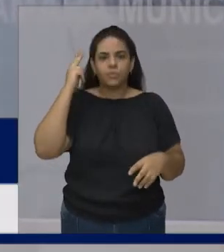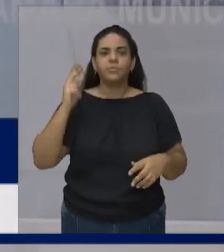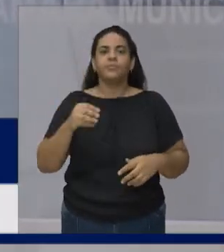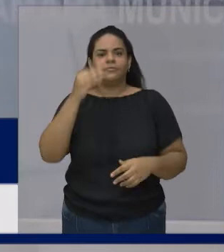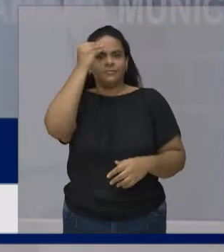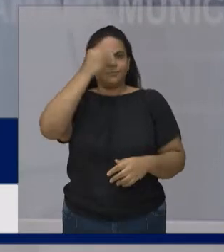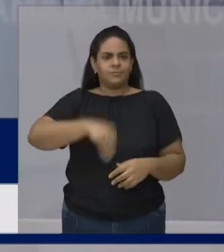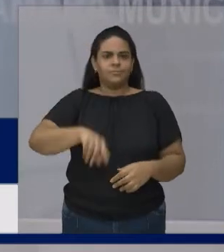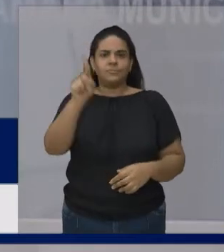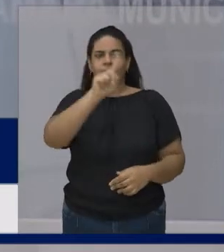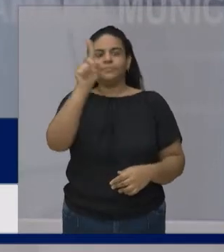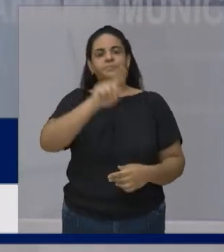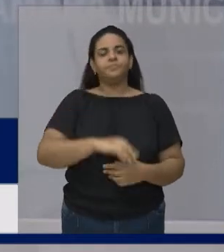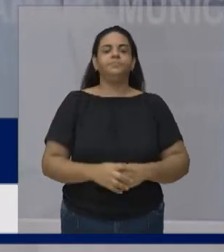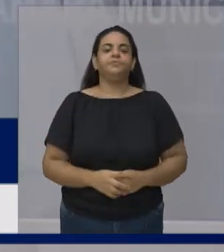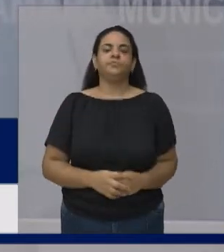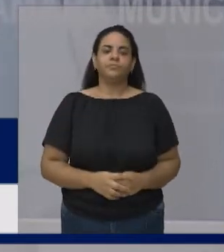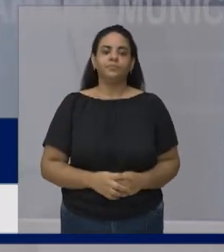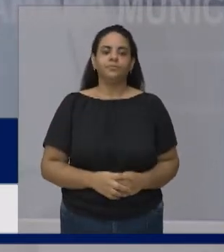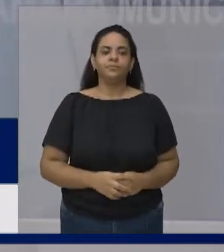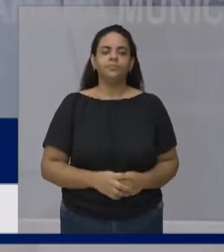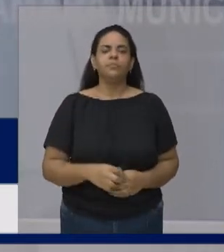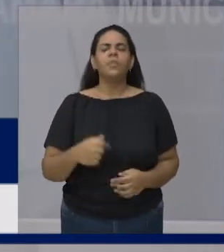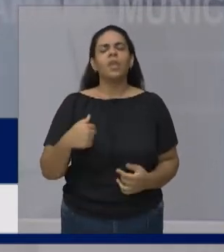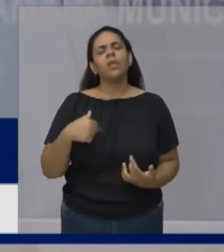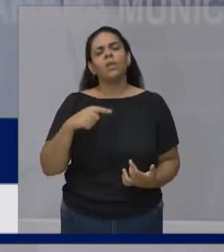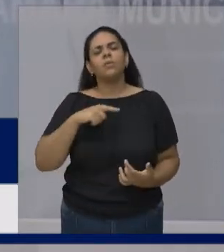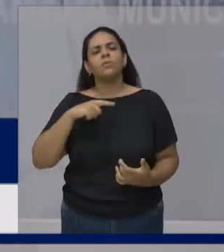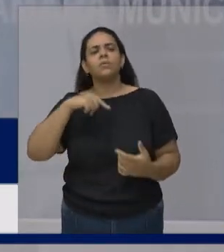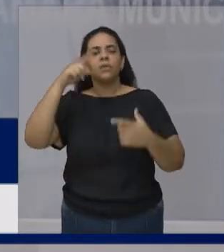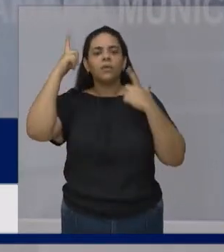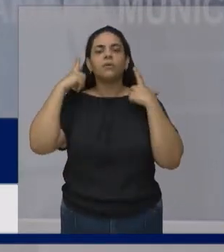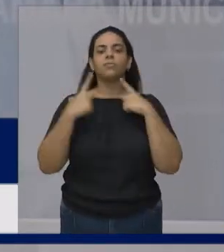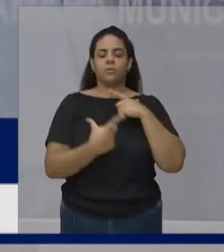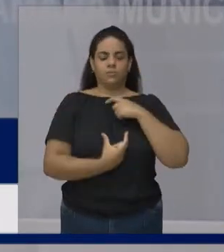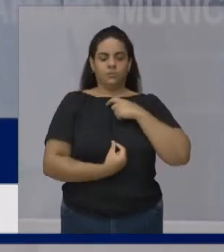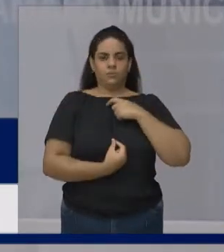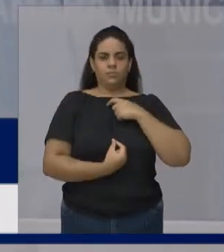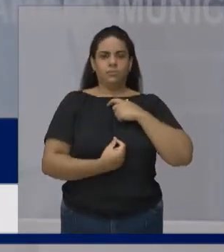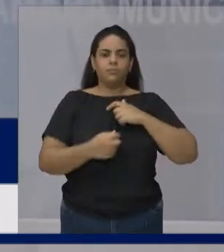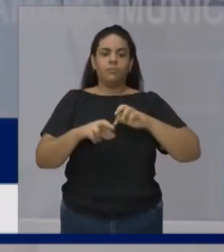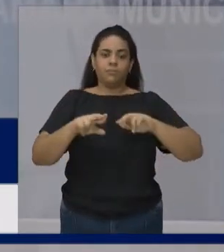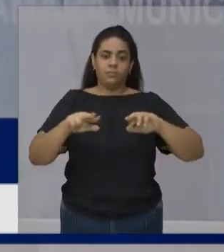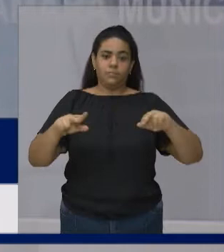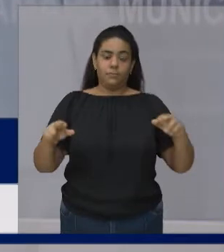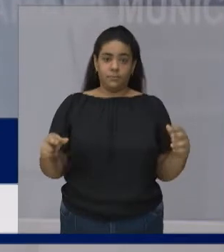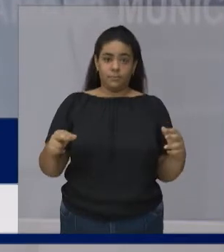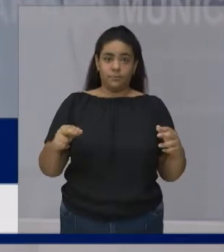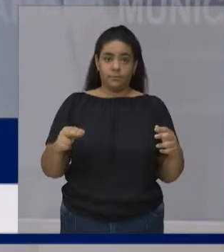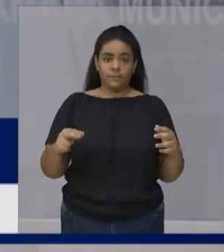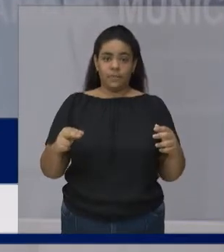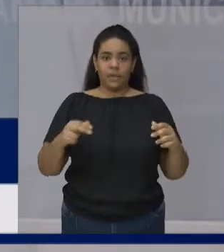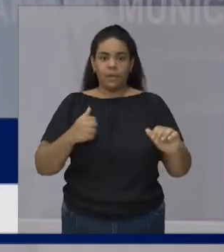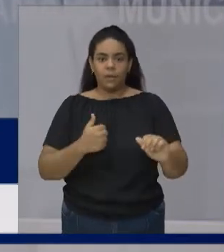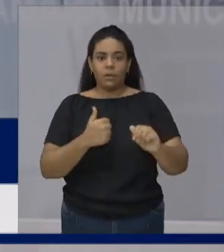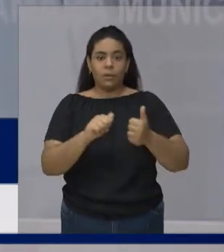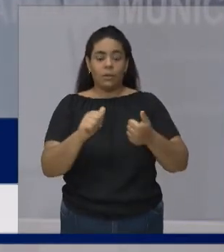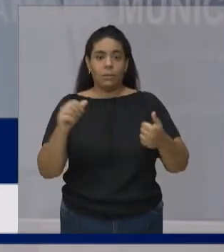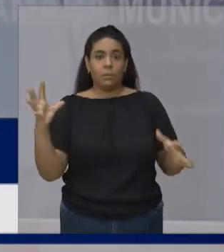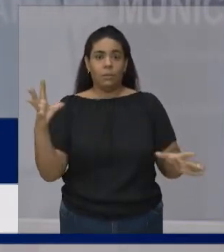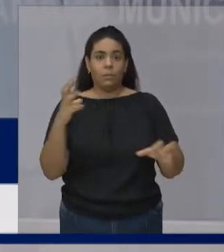Como foi dito aí Eu tenho algumas medalhas Jogos paralímpicos são 27 14 de ouro